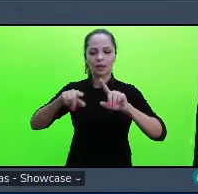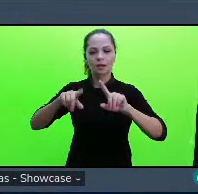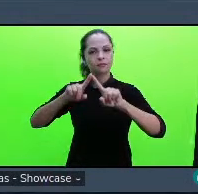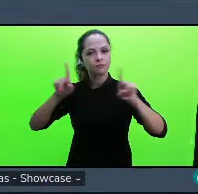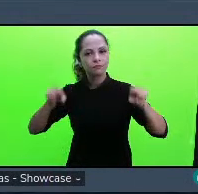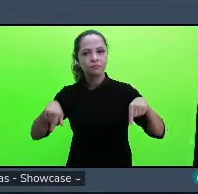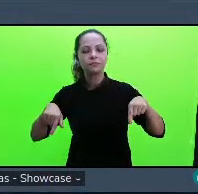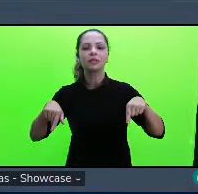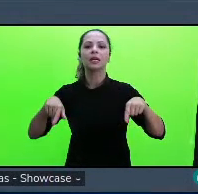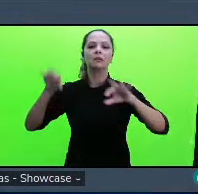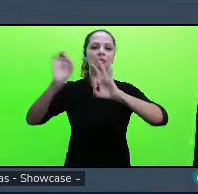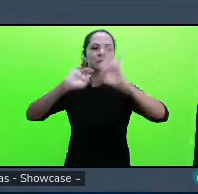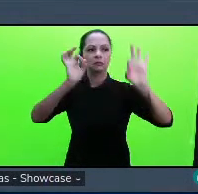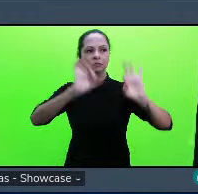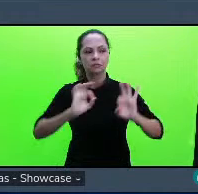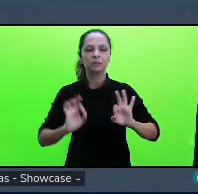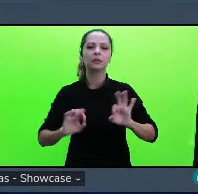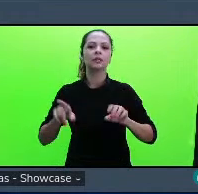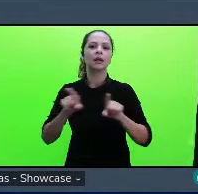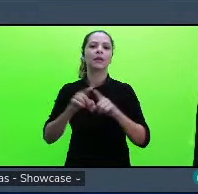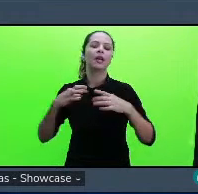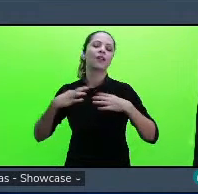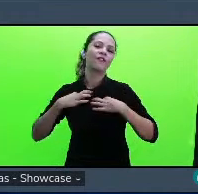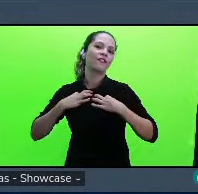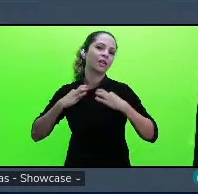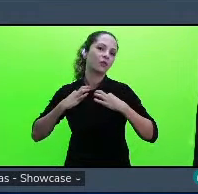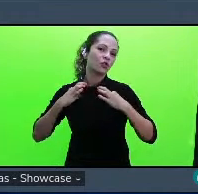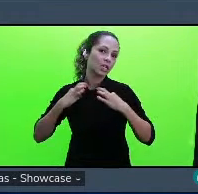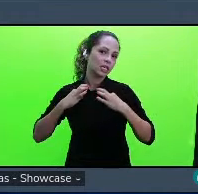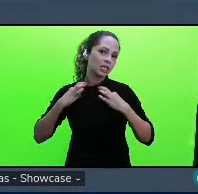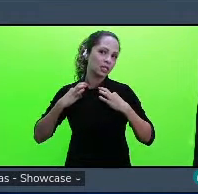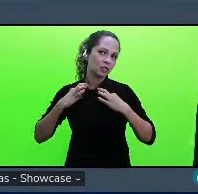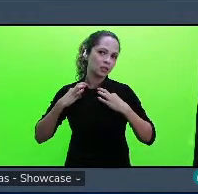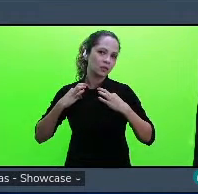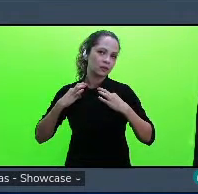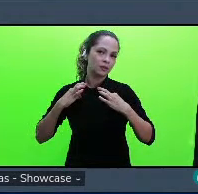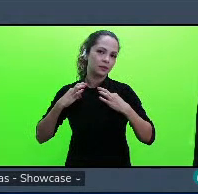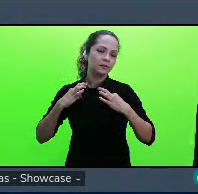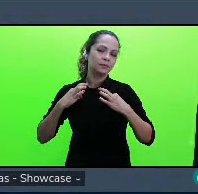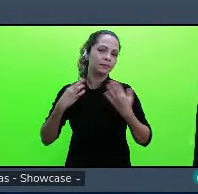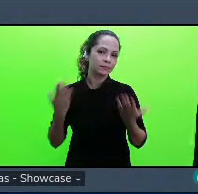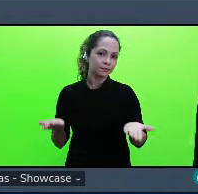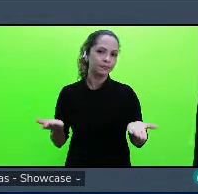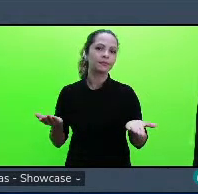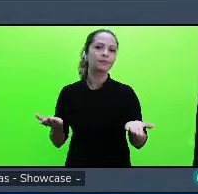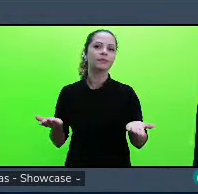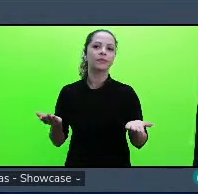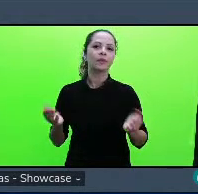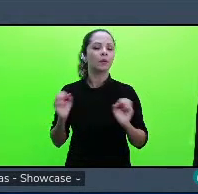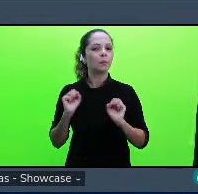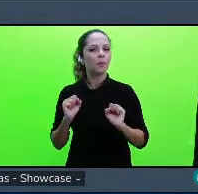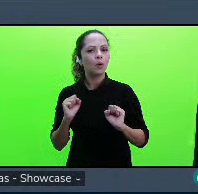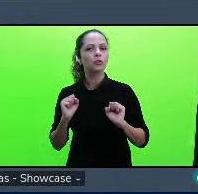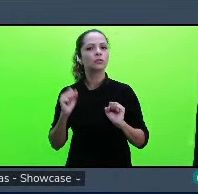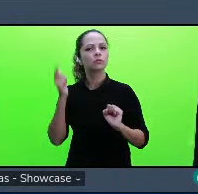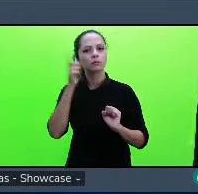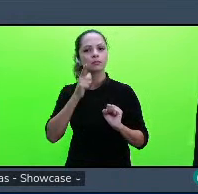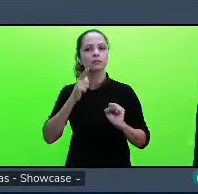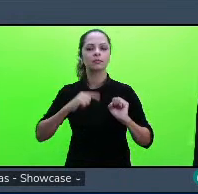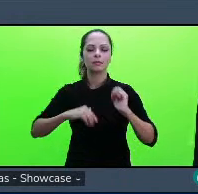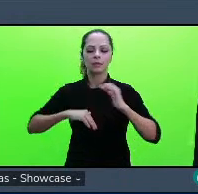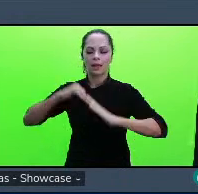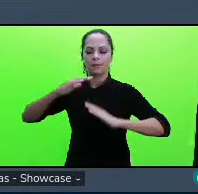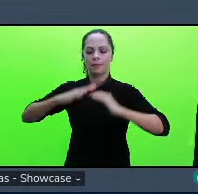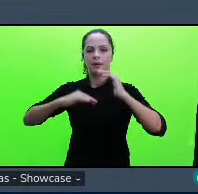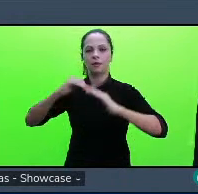e nessa participação eles podem desenvolver habilidades como concentração atenção